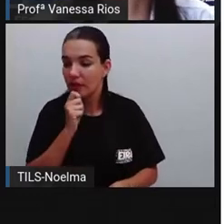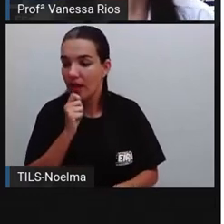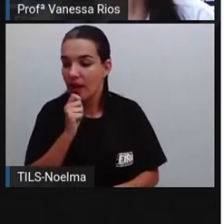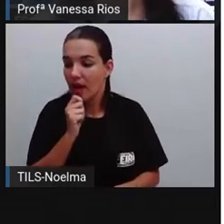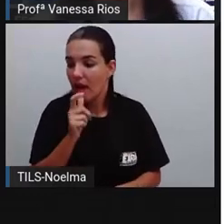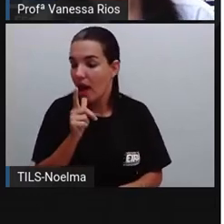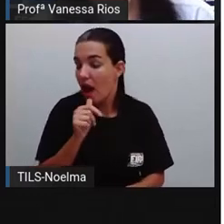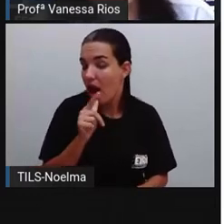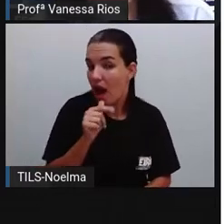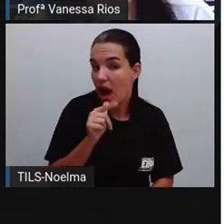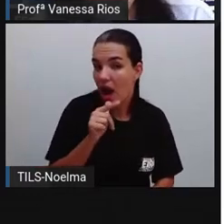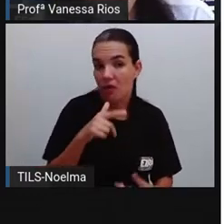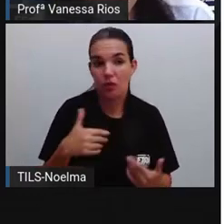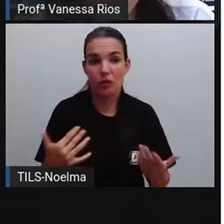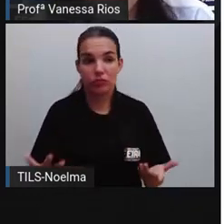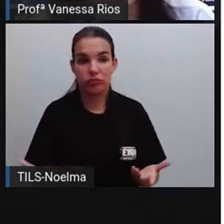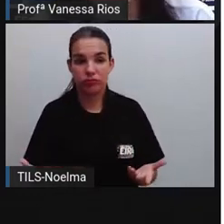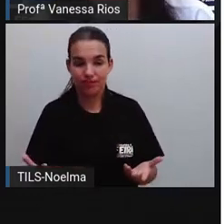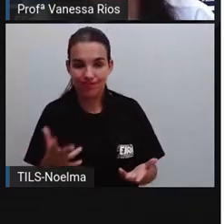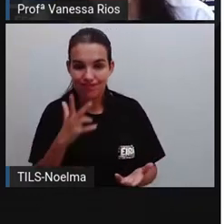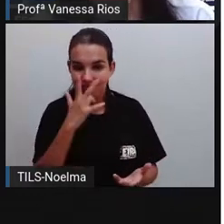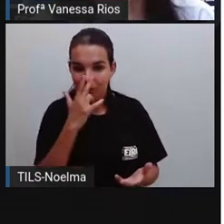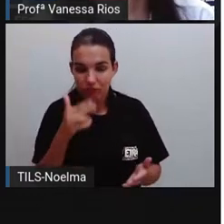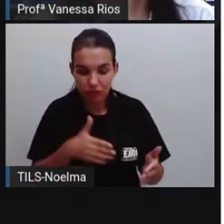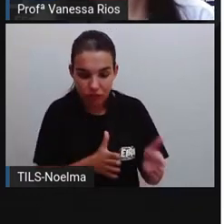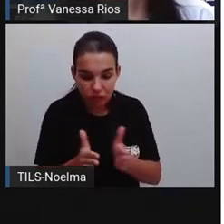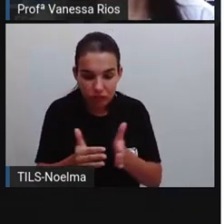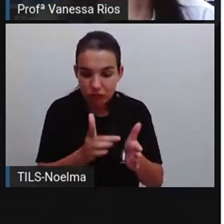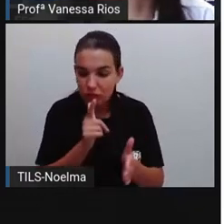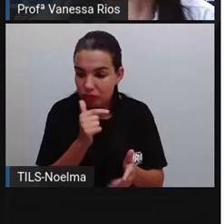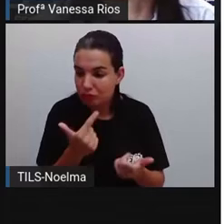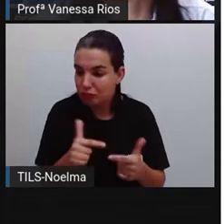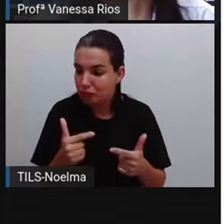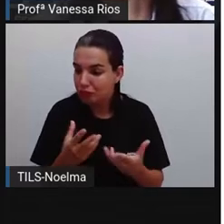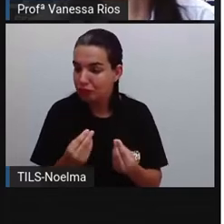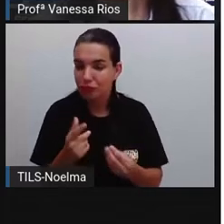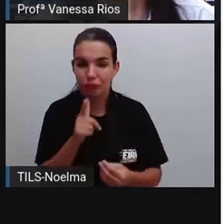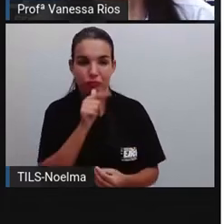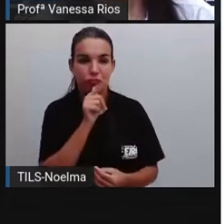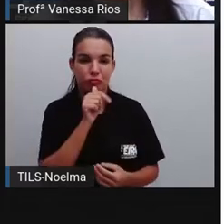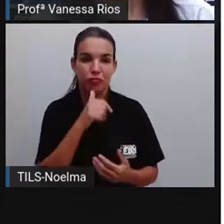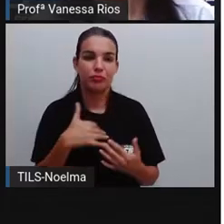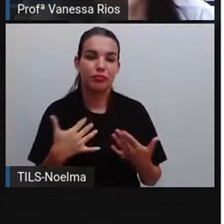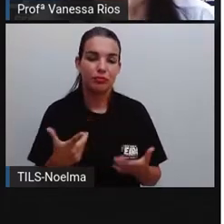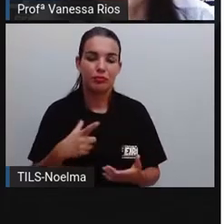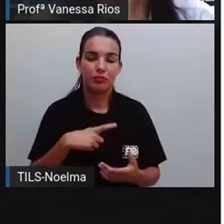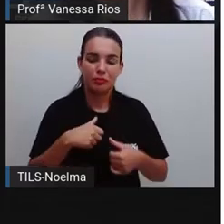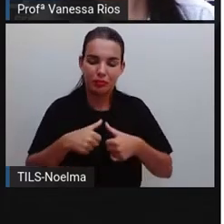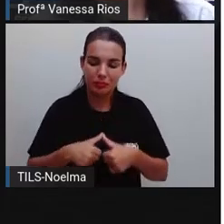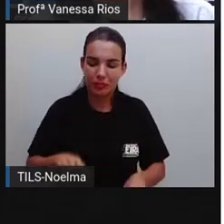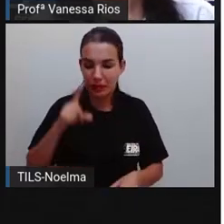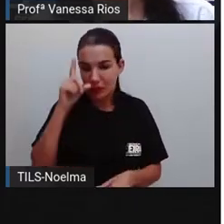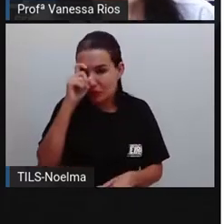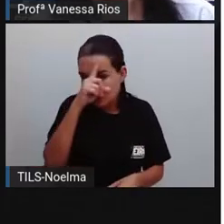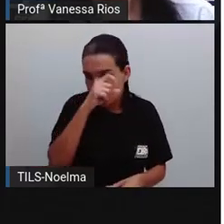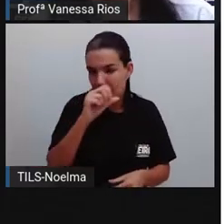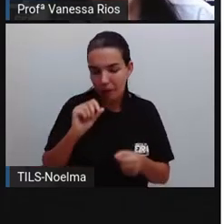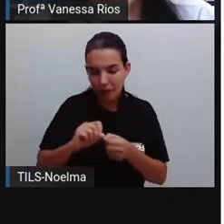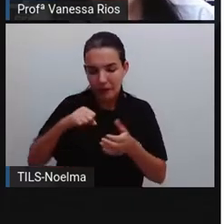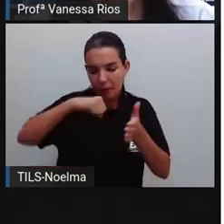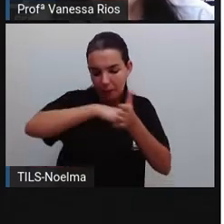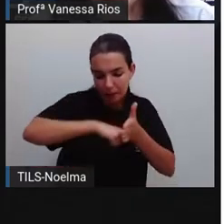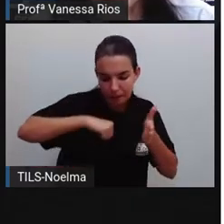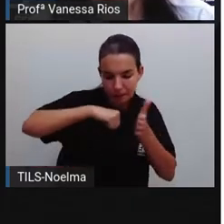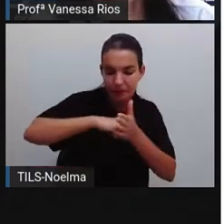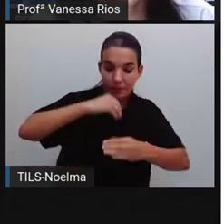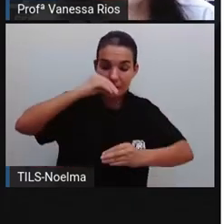secos, com o nível de água abaixo do necessário. E aí as hidrelétricas ficam com dificuldade para gerar a quantidade